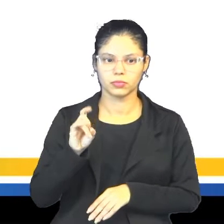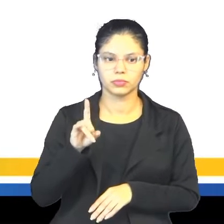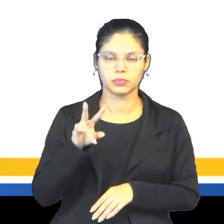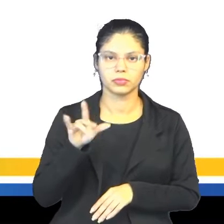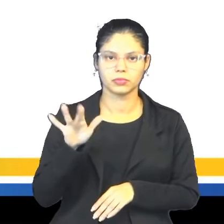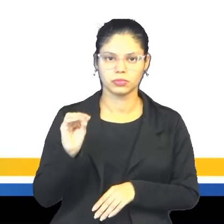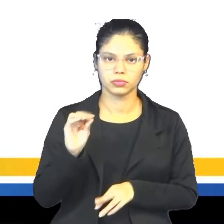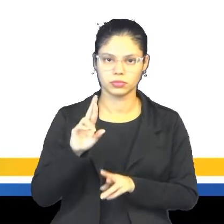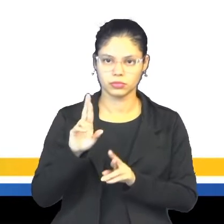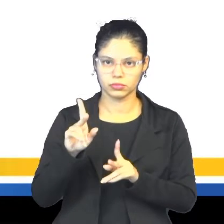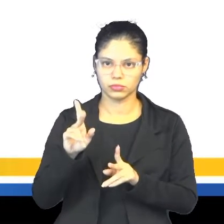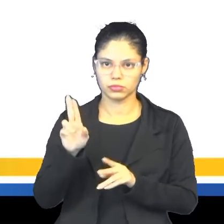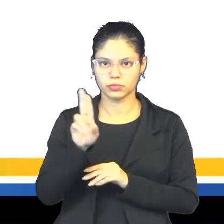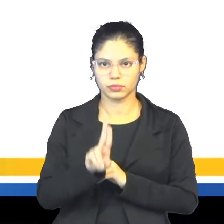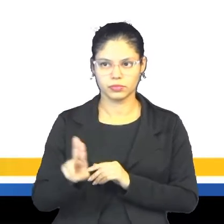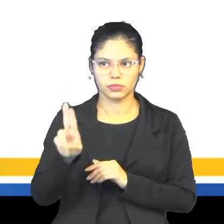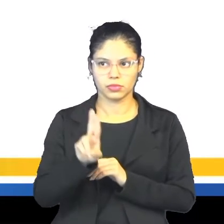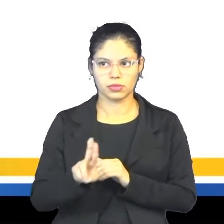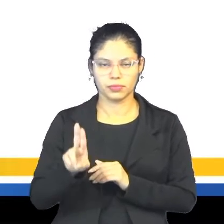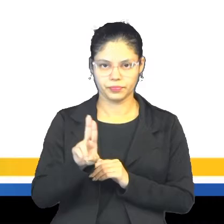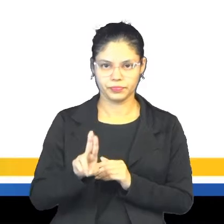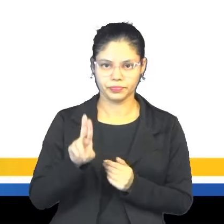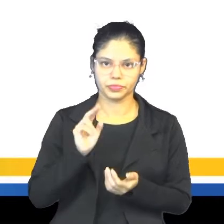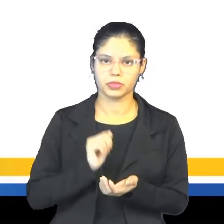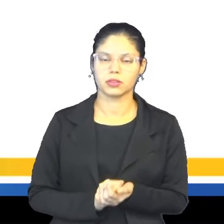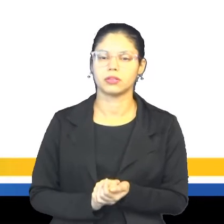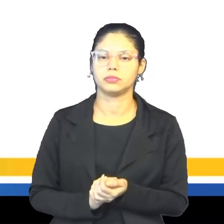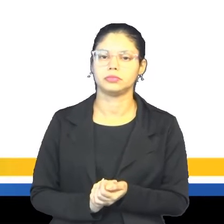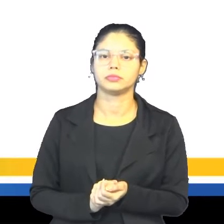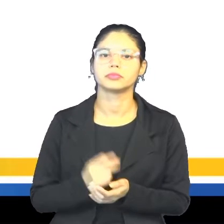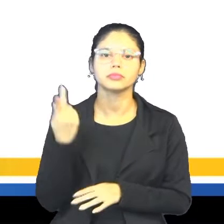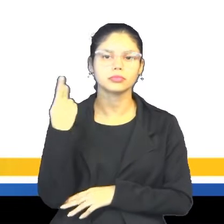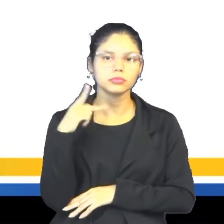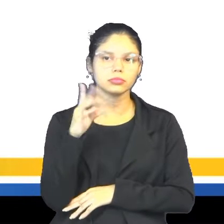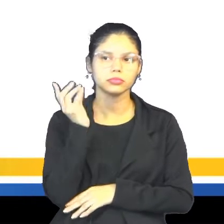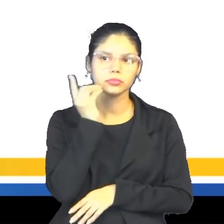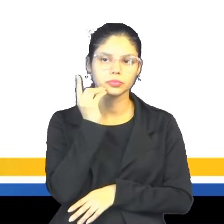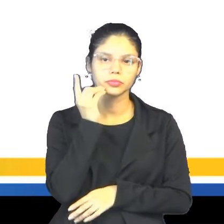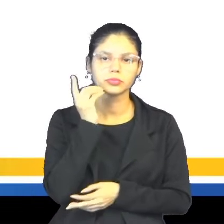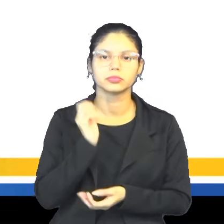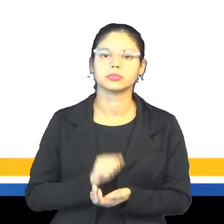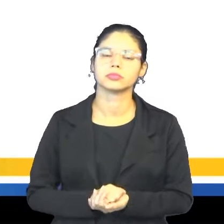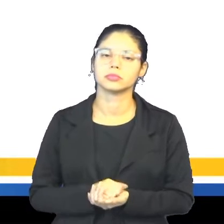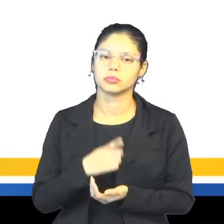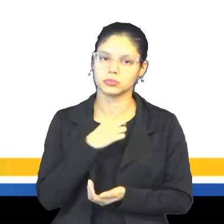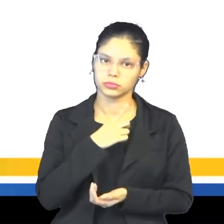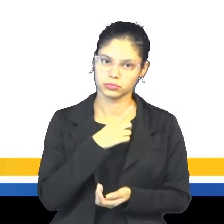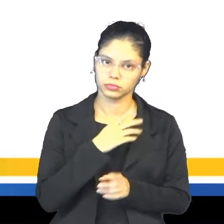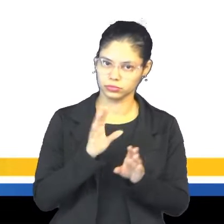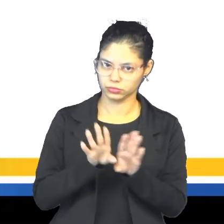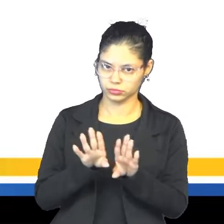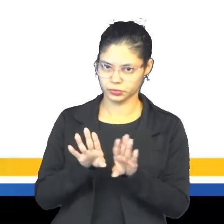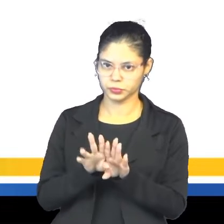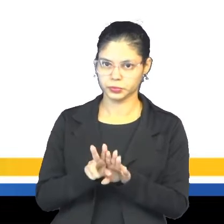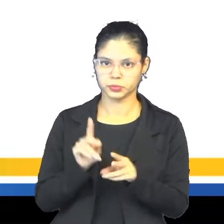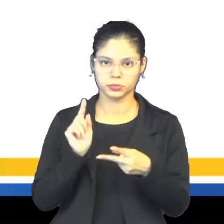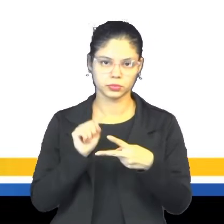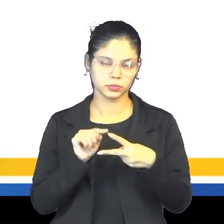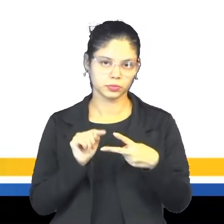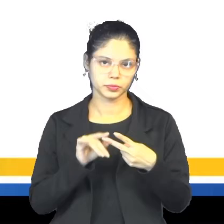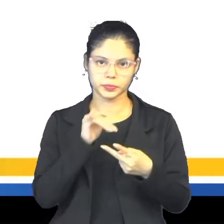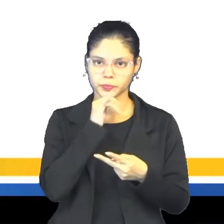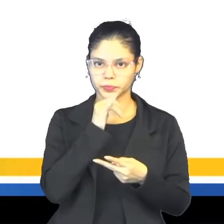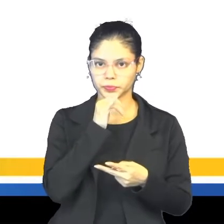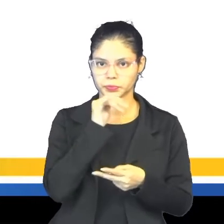você deverá utilizar pra se referir a esse período do dia, ok? Nós temos mais dois exemplos,